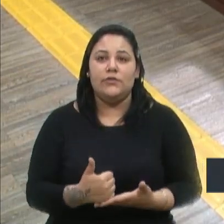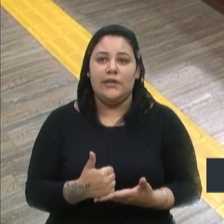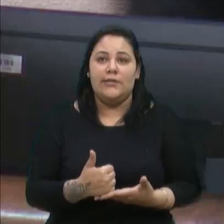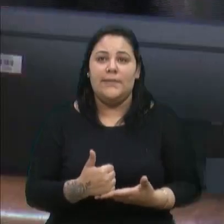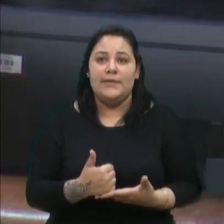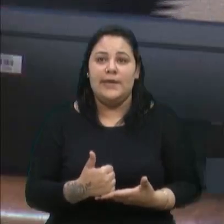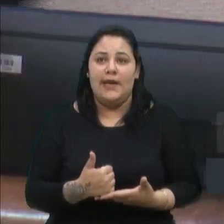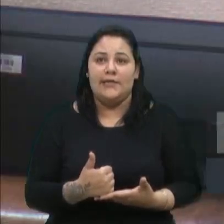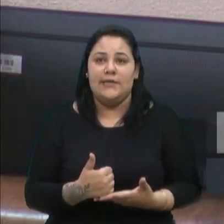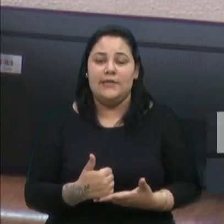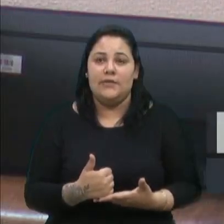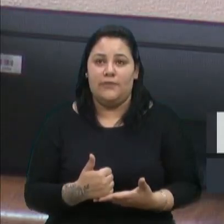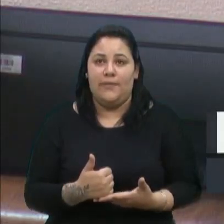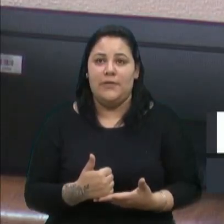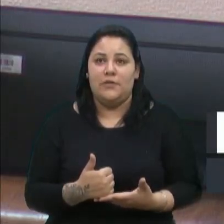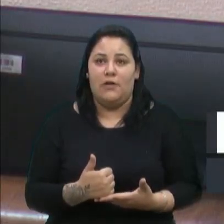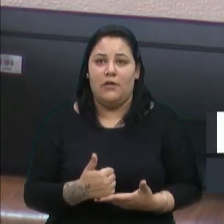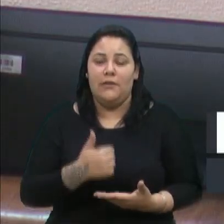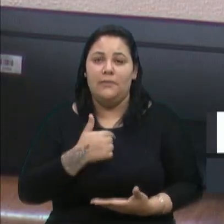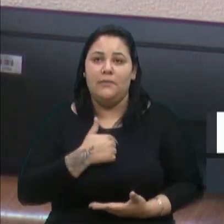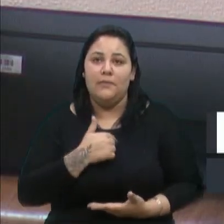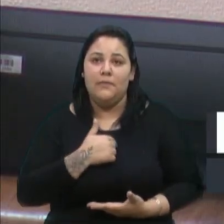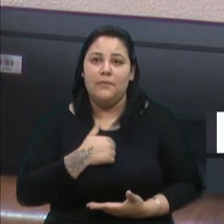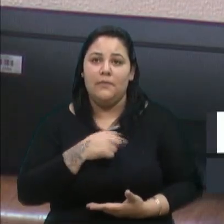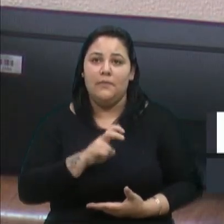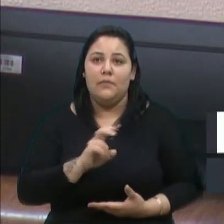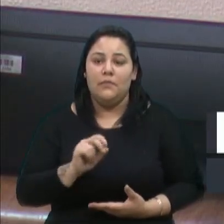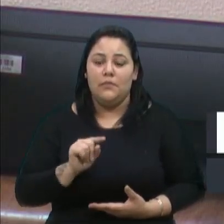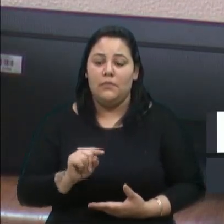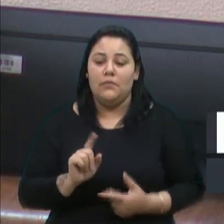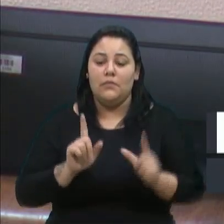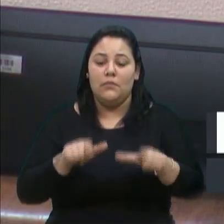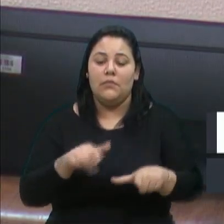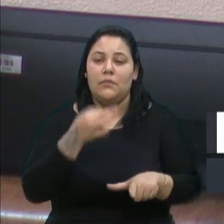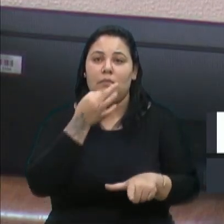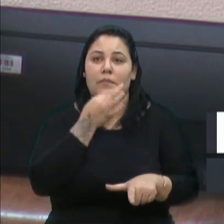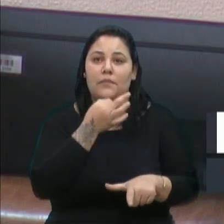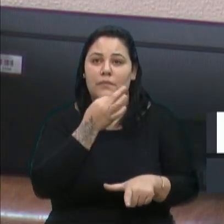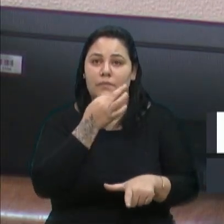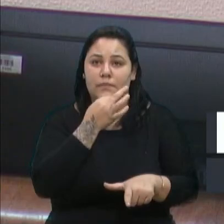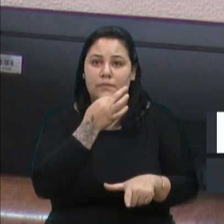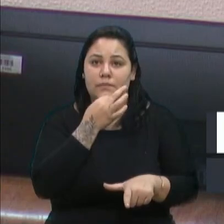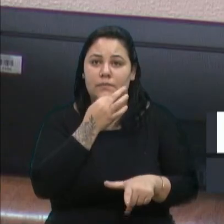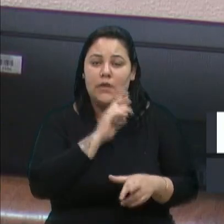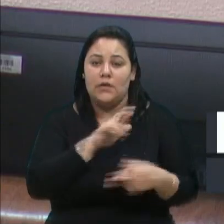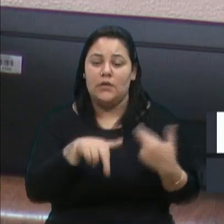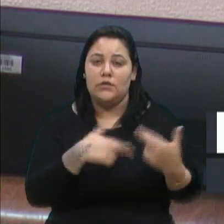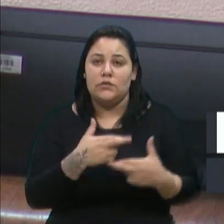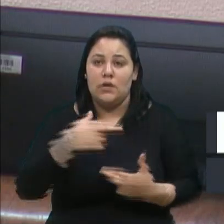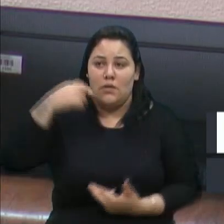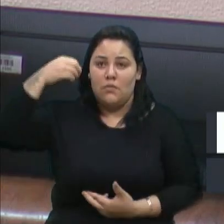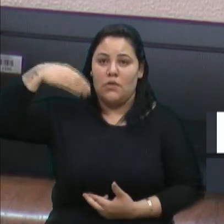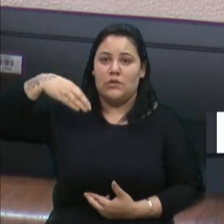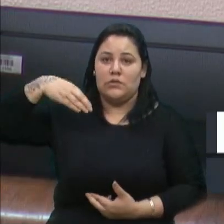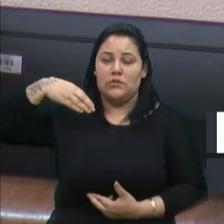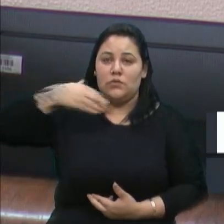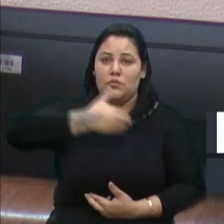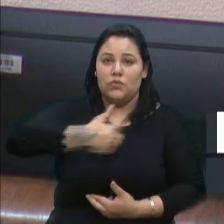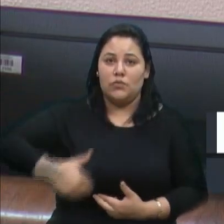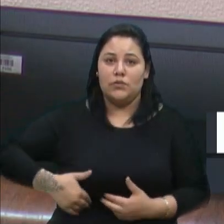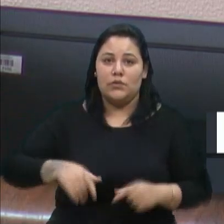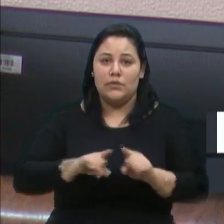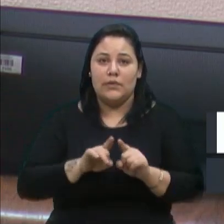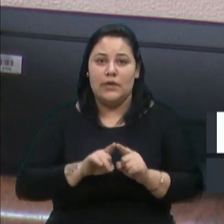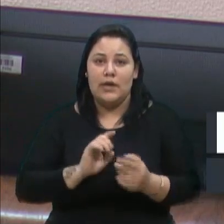-privada. São 50 mil pontos em Caxias. E em relação à iluminação pública, ela